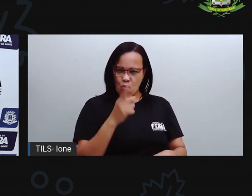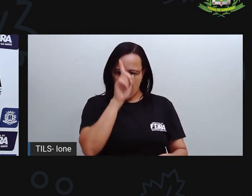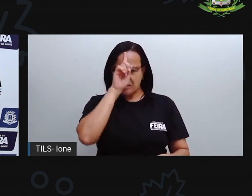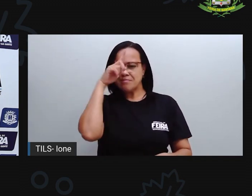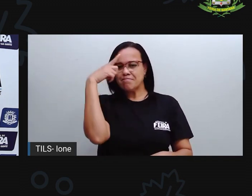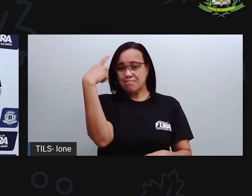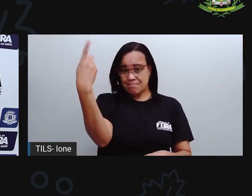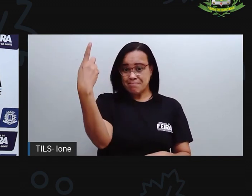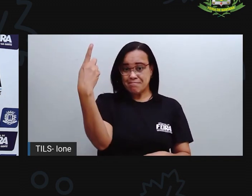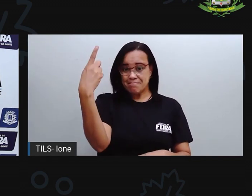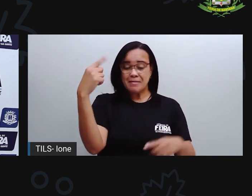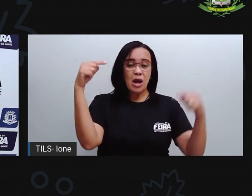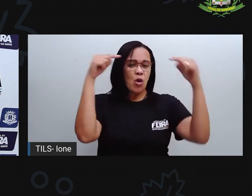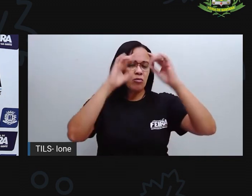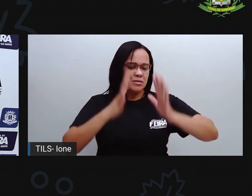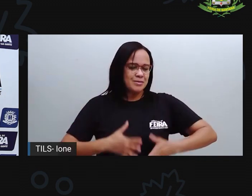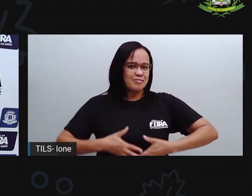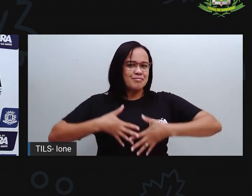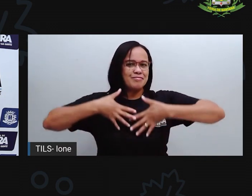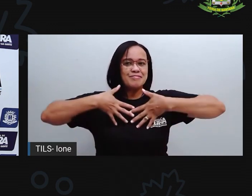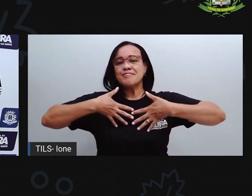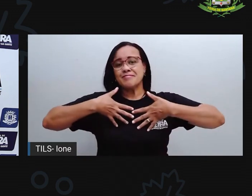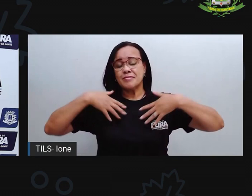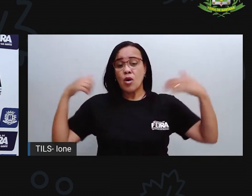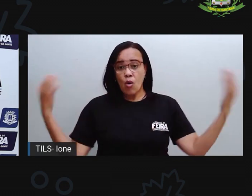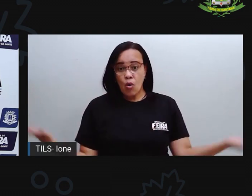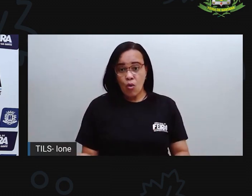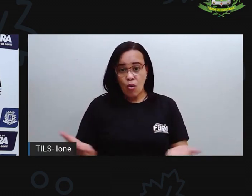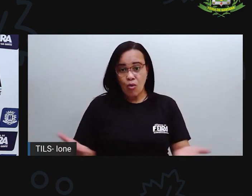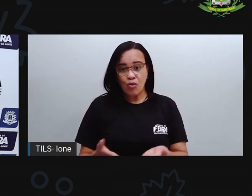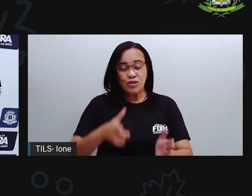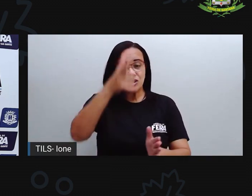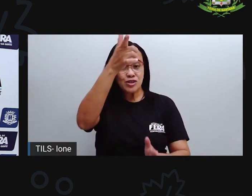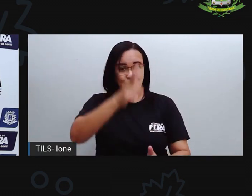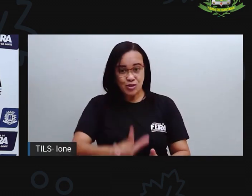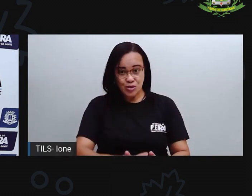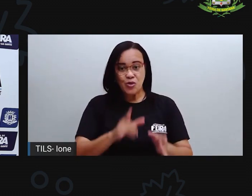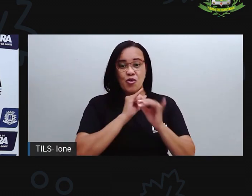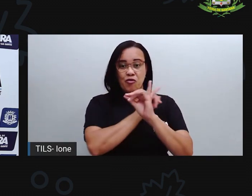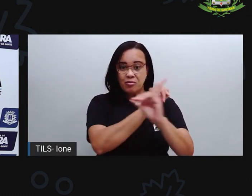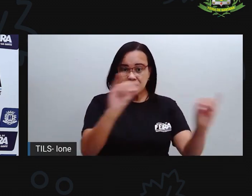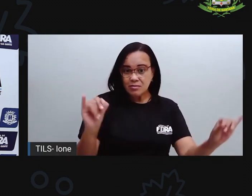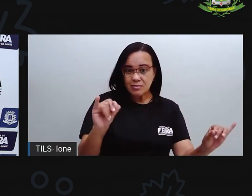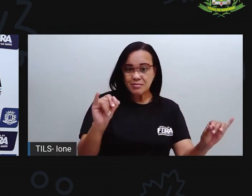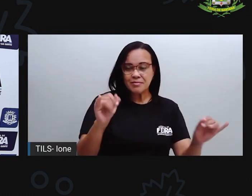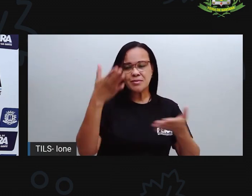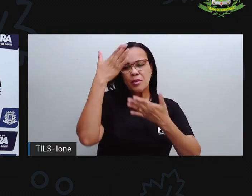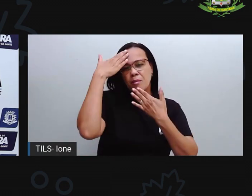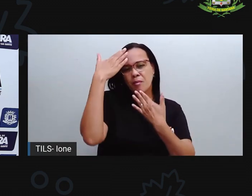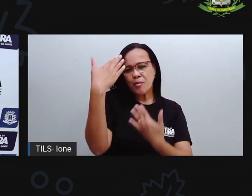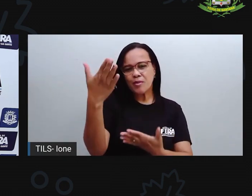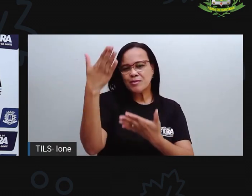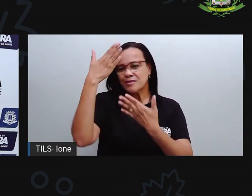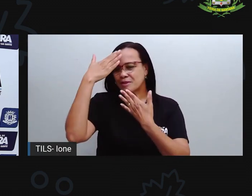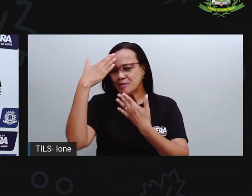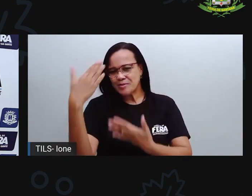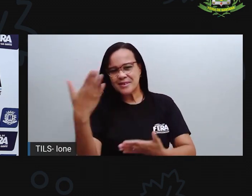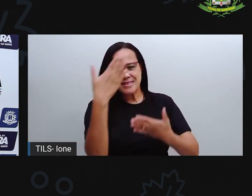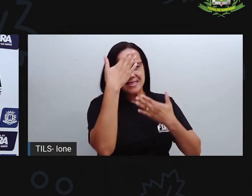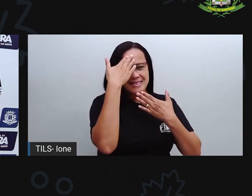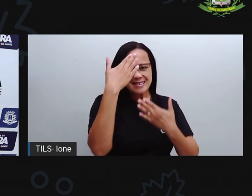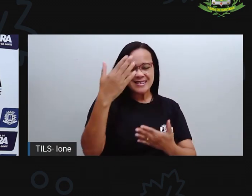só me dá prazer. E hoje, mais uma vez, eu quero dizer muito obrigado ao destino.